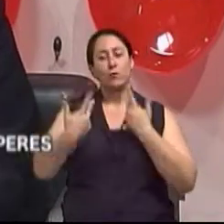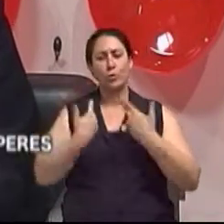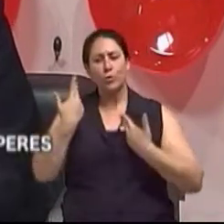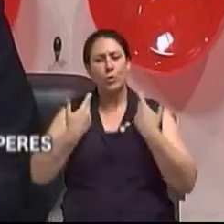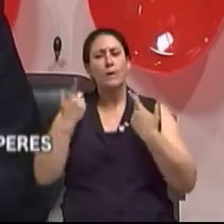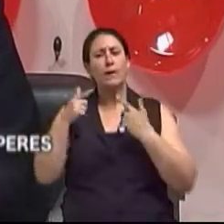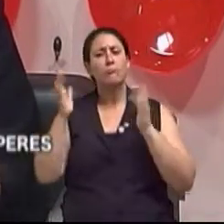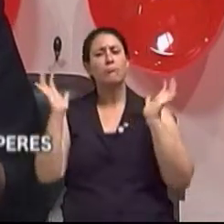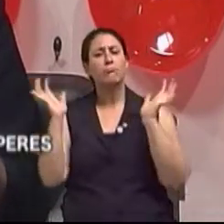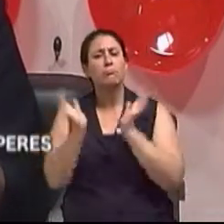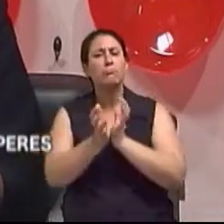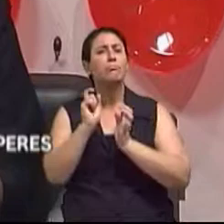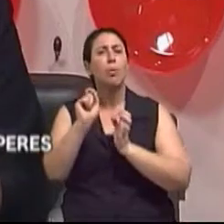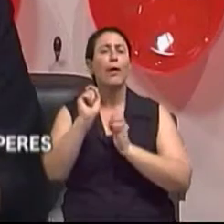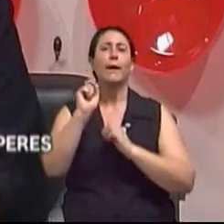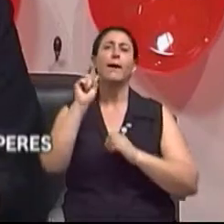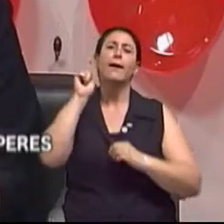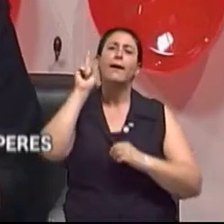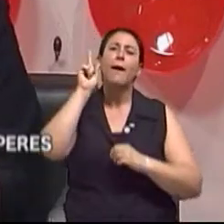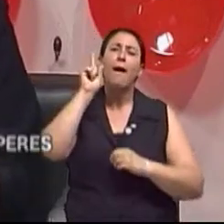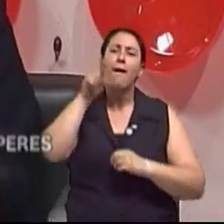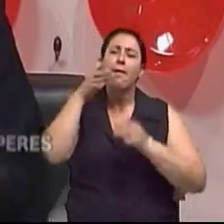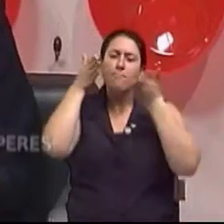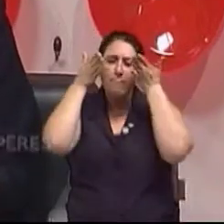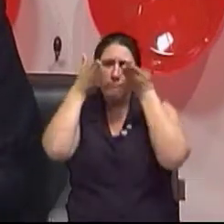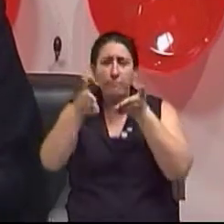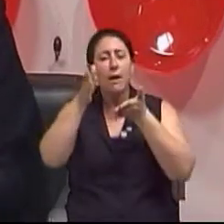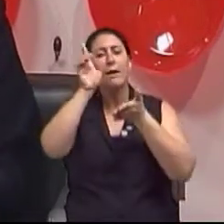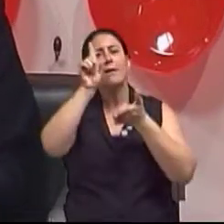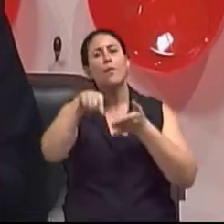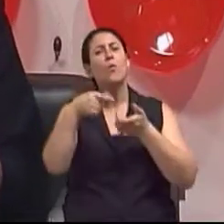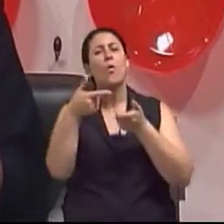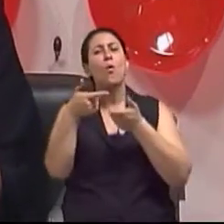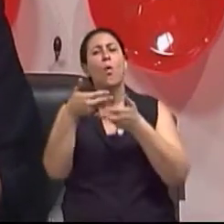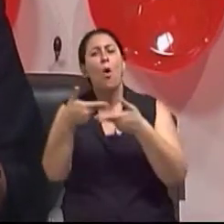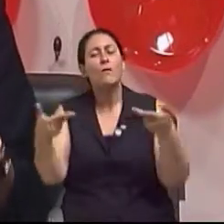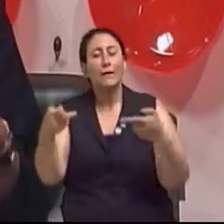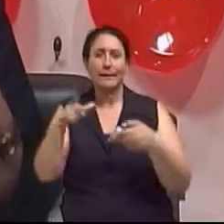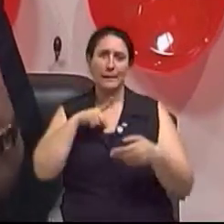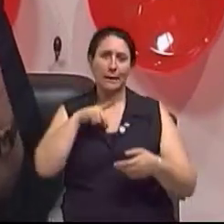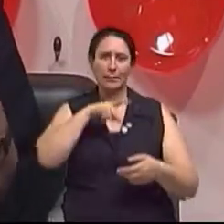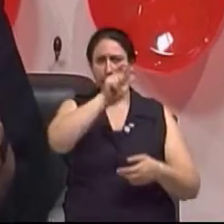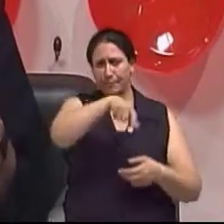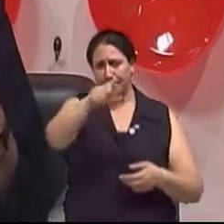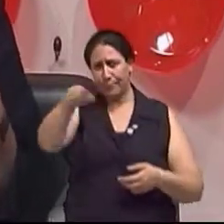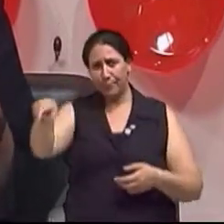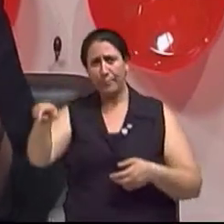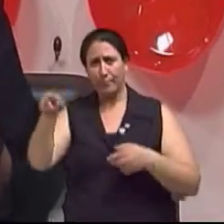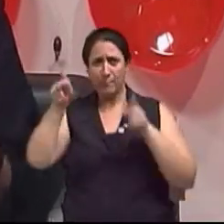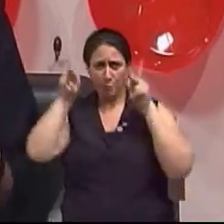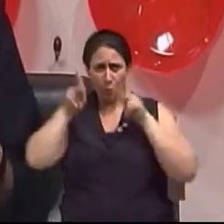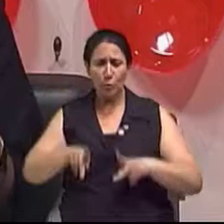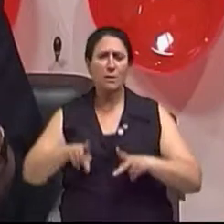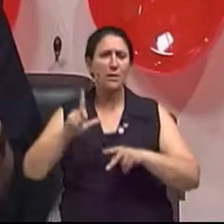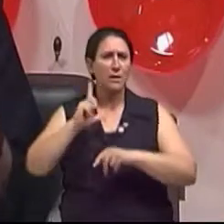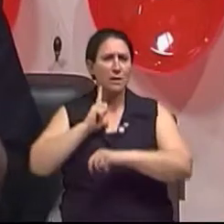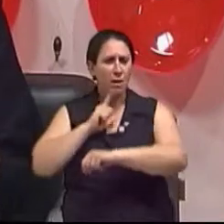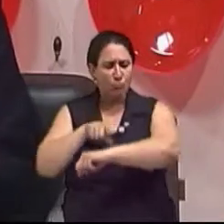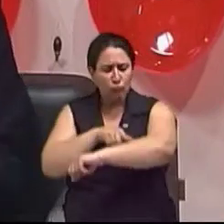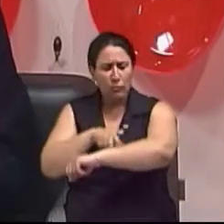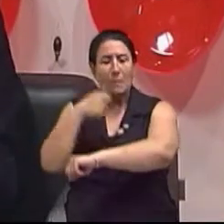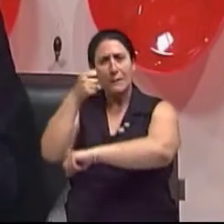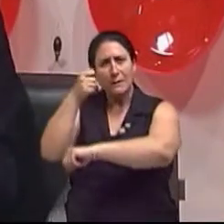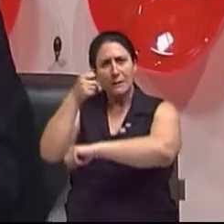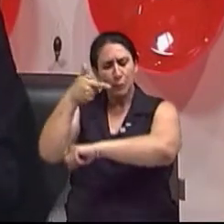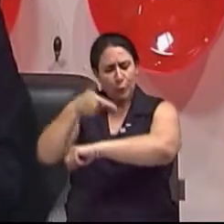dermatologia que vai atuar especialmente com aqueles procedimentos que vão ser realizados na pele, no tecido